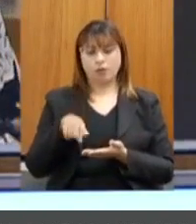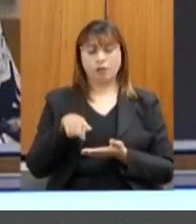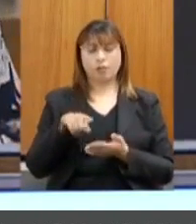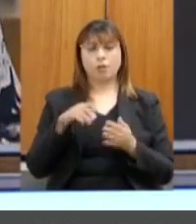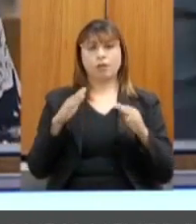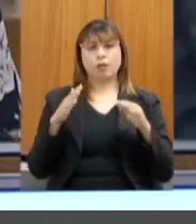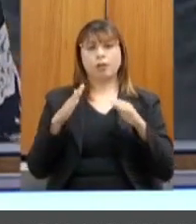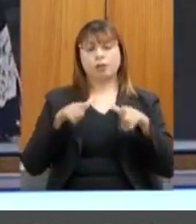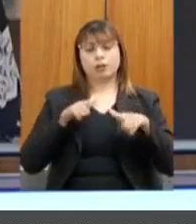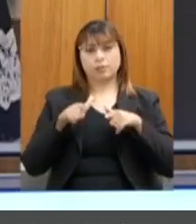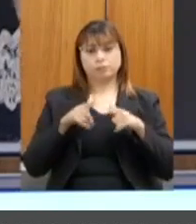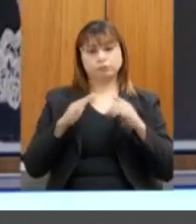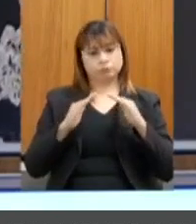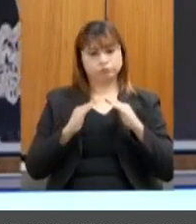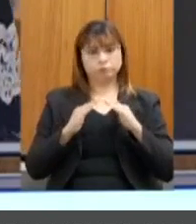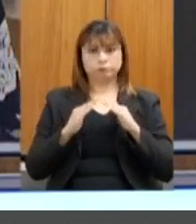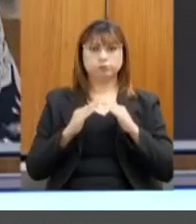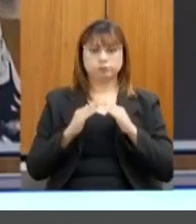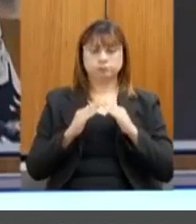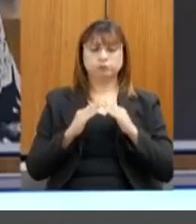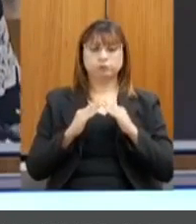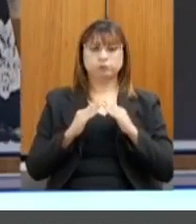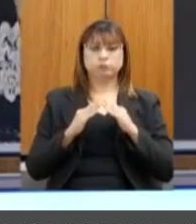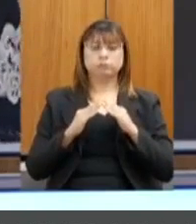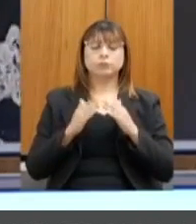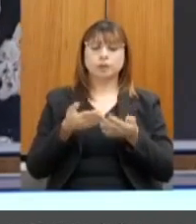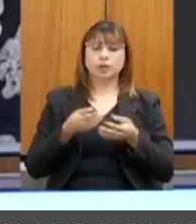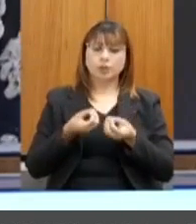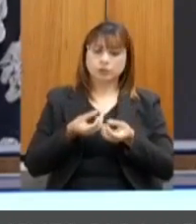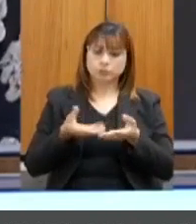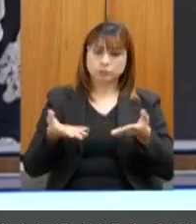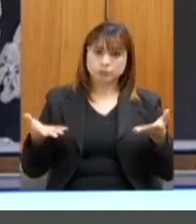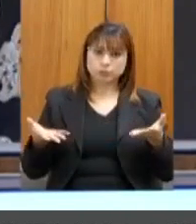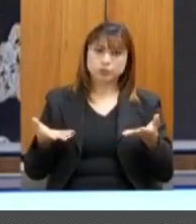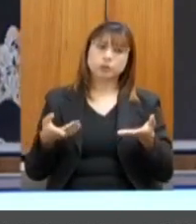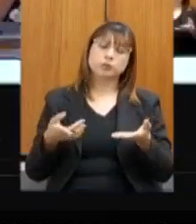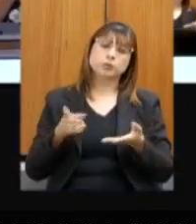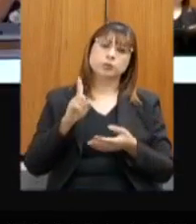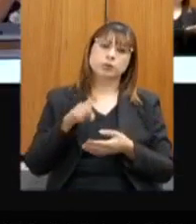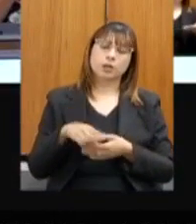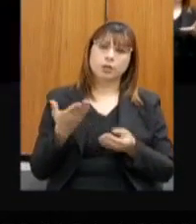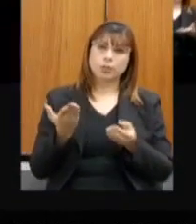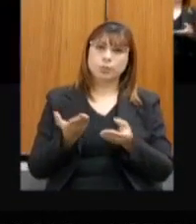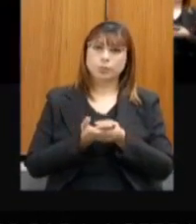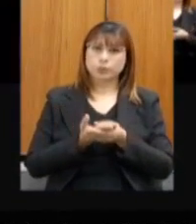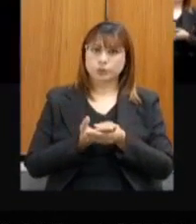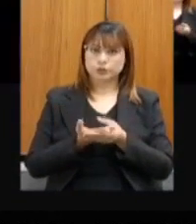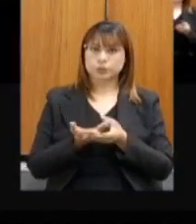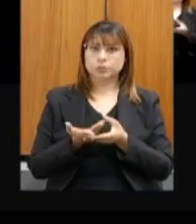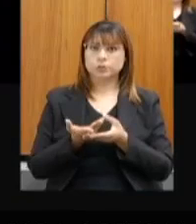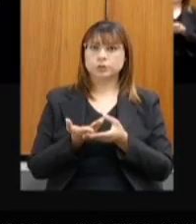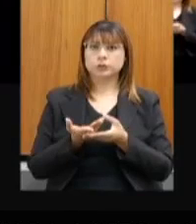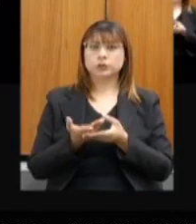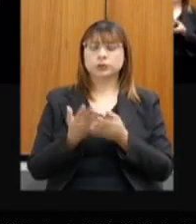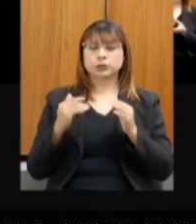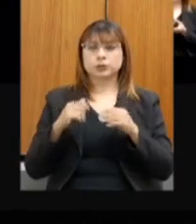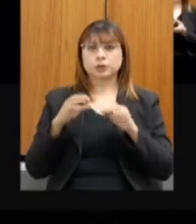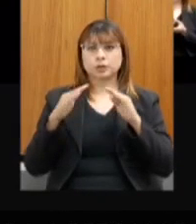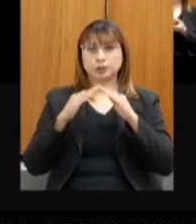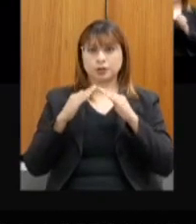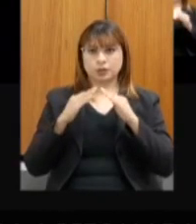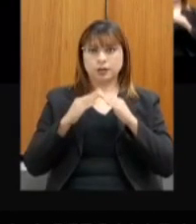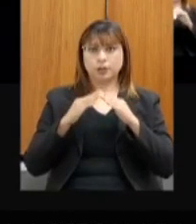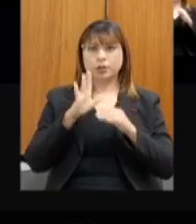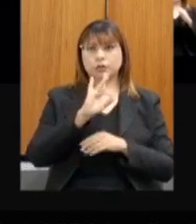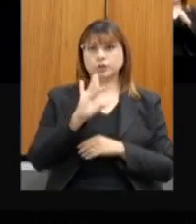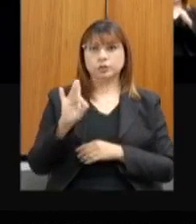nós fizemos imediatamente a distribuição de processos físicos para as residências dos nossos servidores,